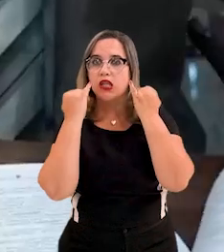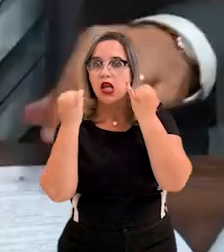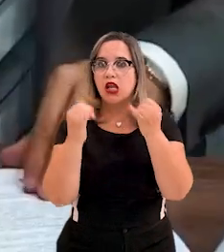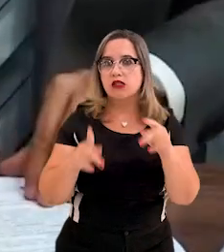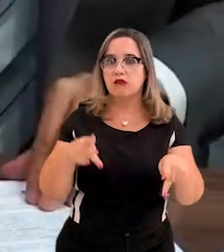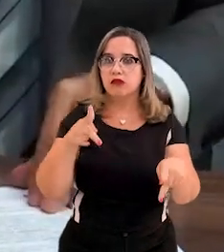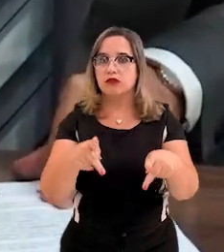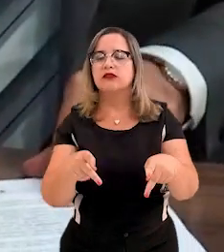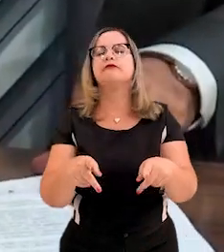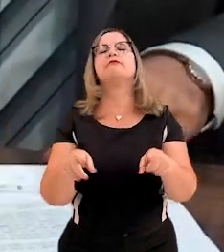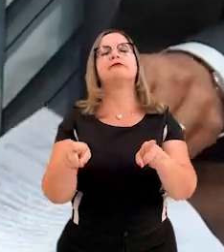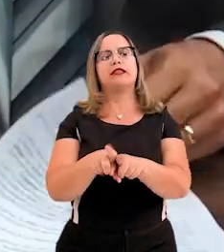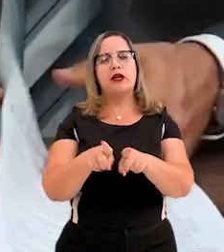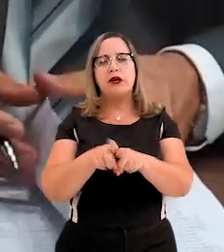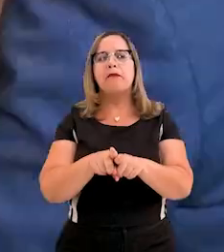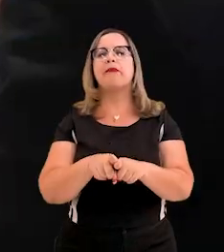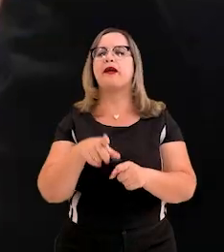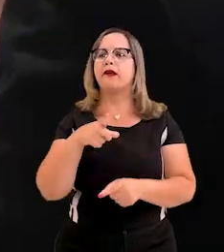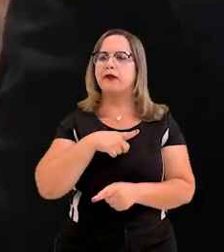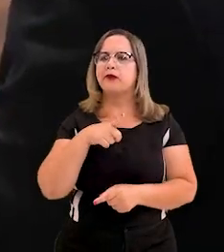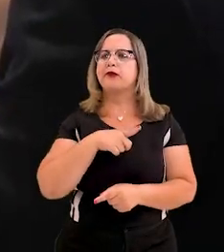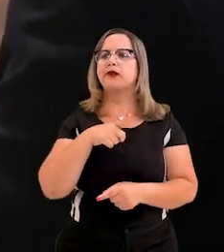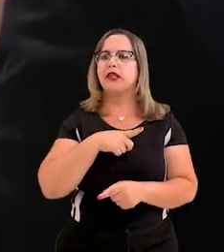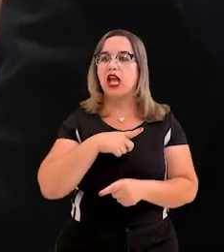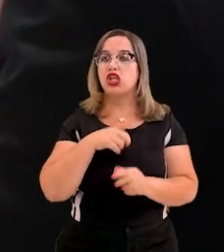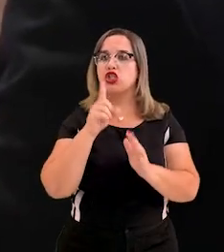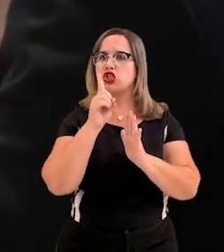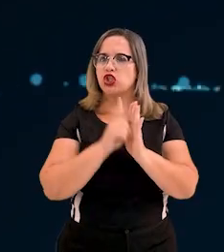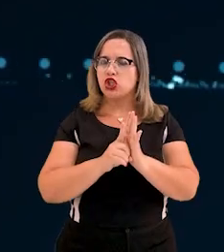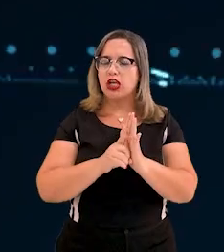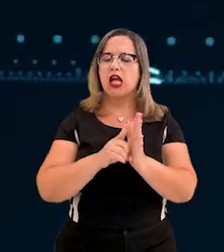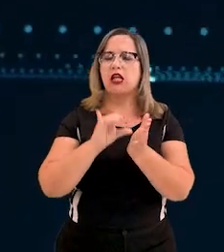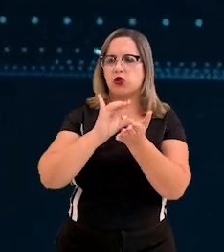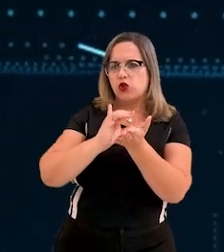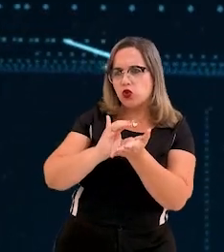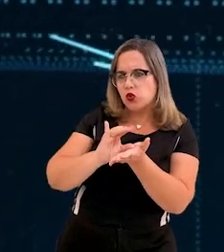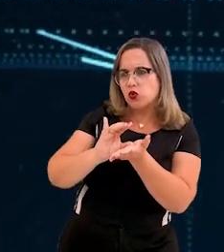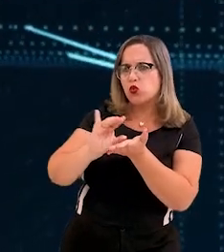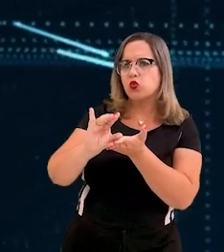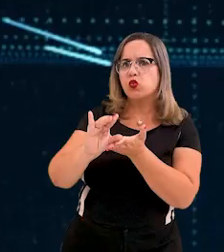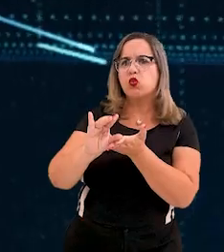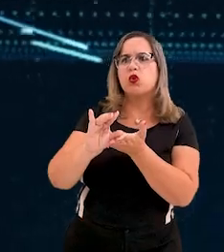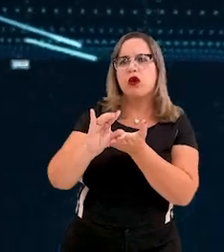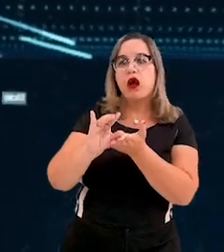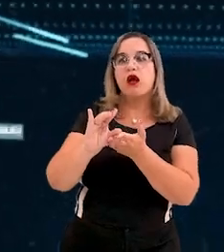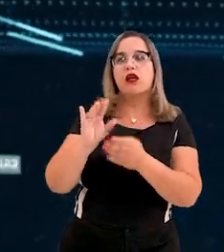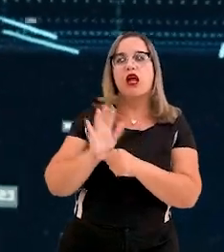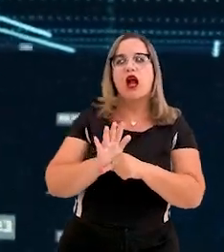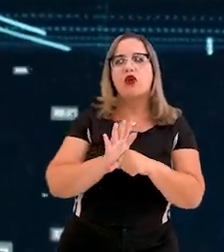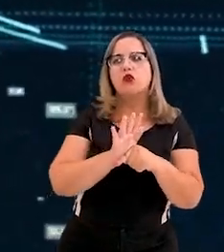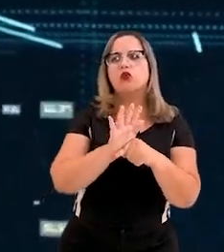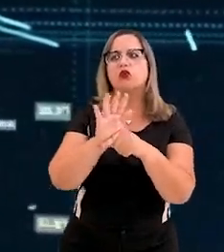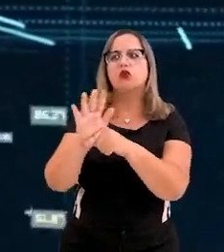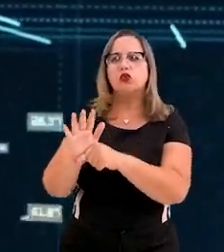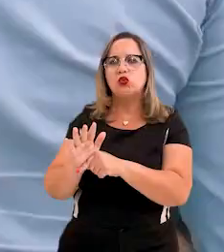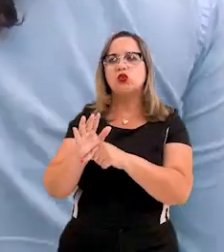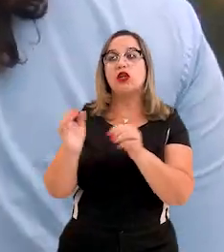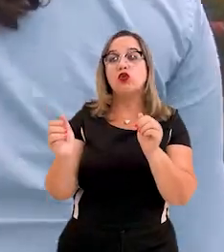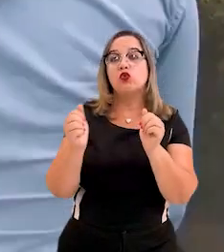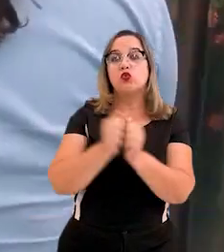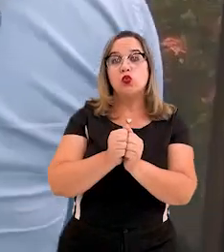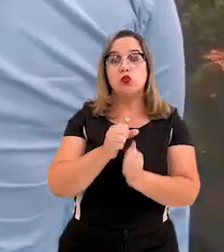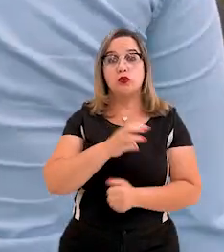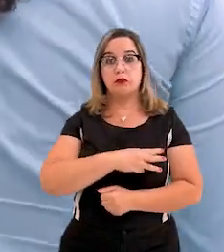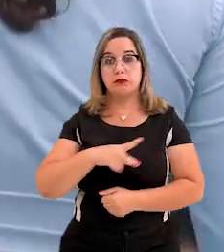público também passaram a ser contempladas com recursos financeiros viabilizados por